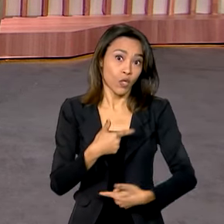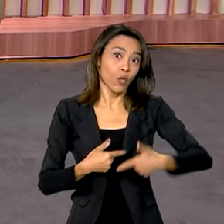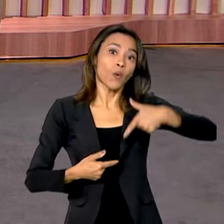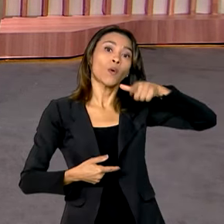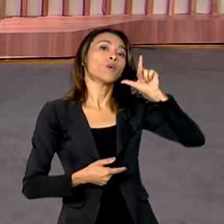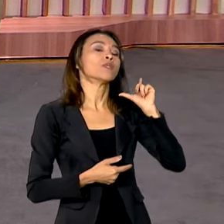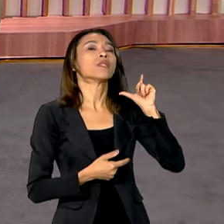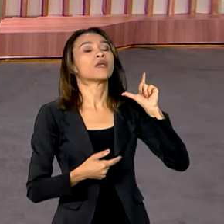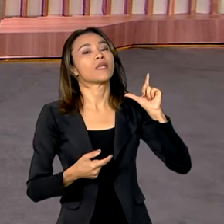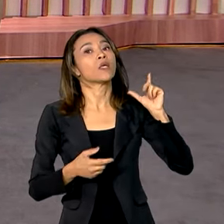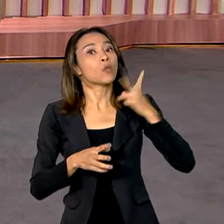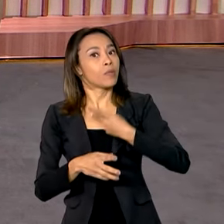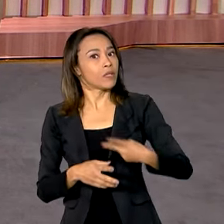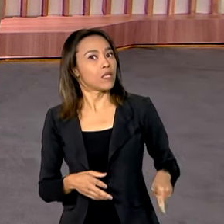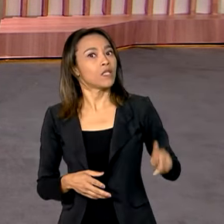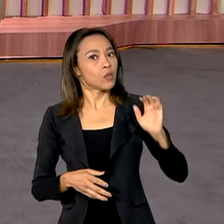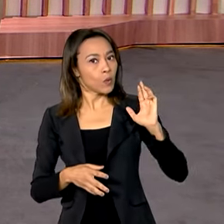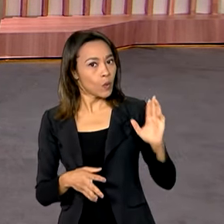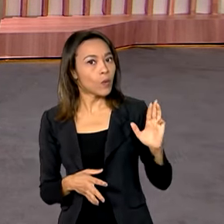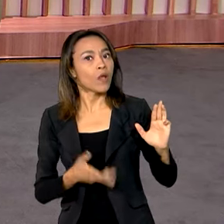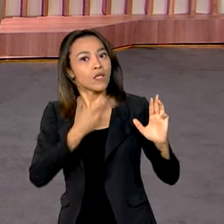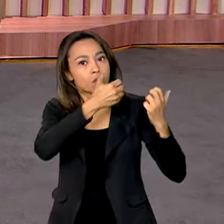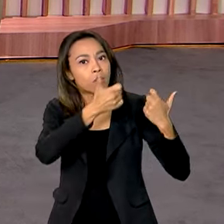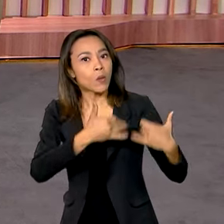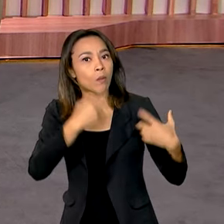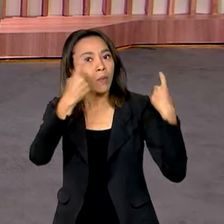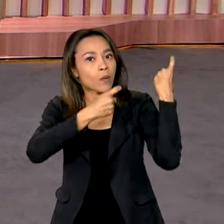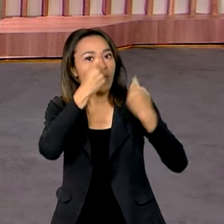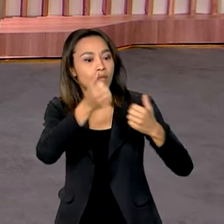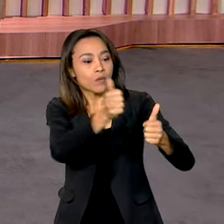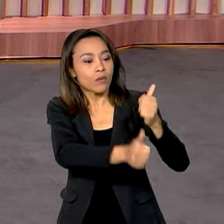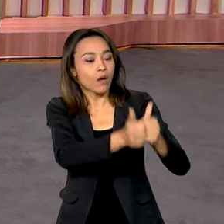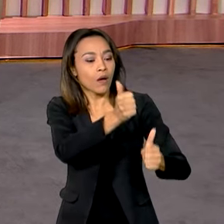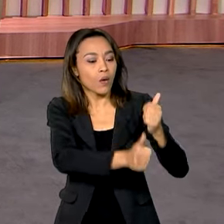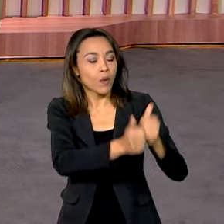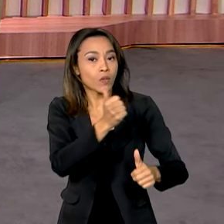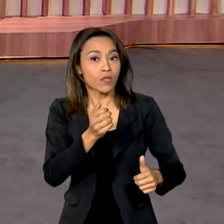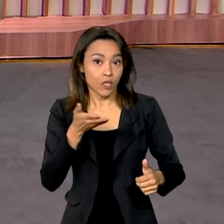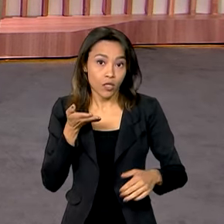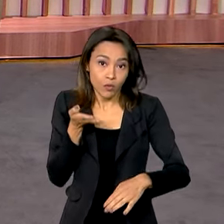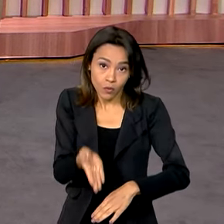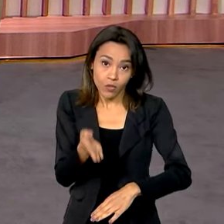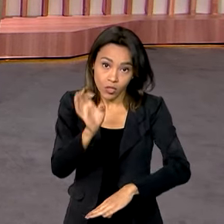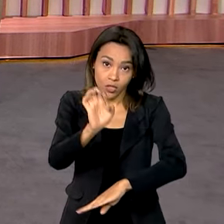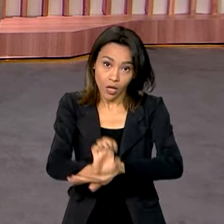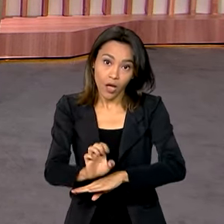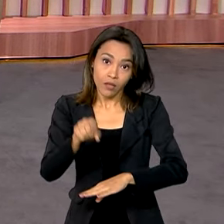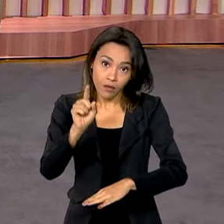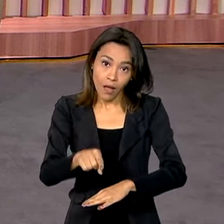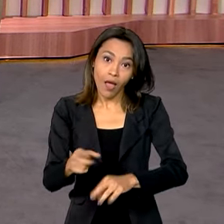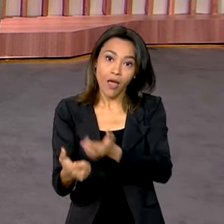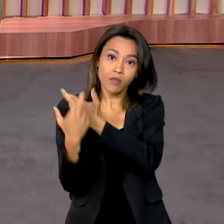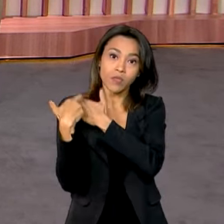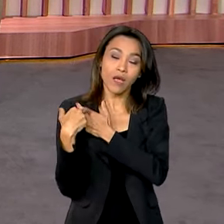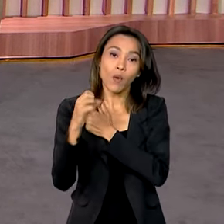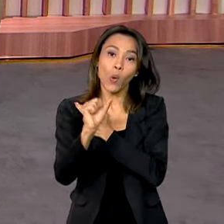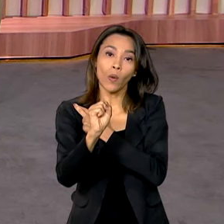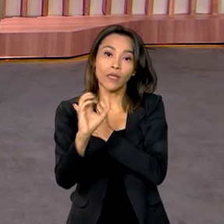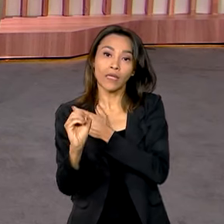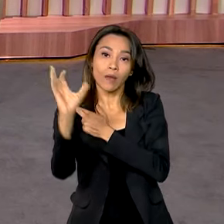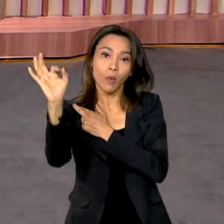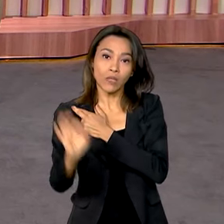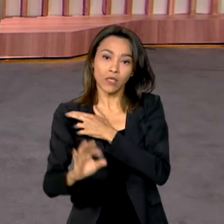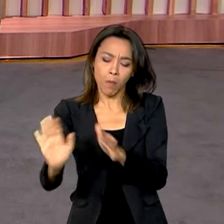Presidente, o presidente Lula falou sobre a preocupação com o arroz. Falou que o Rio Grande do Sul é responsável por 80%